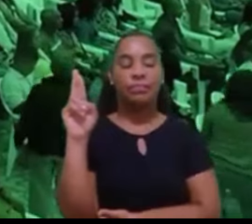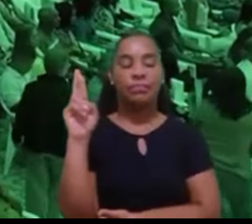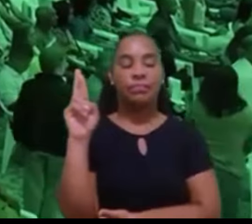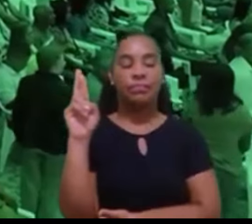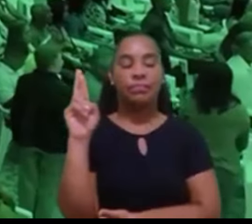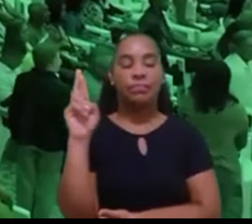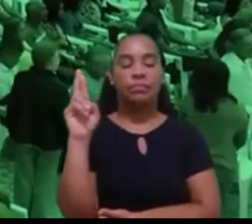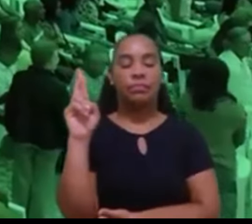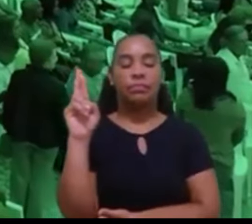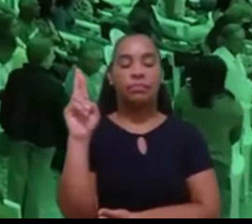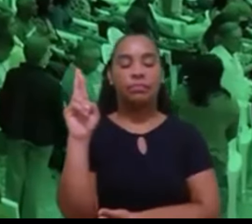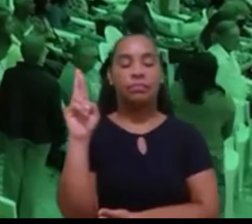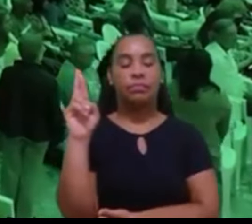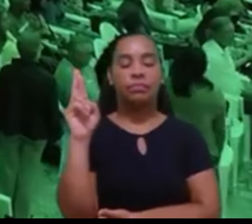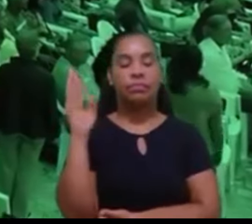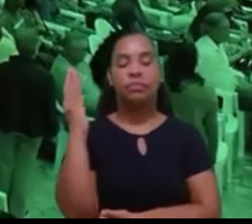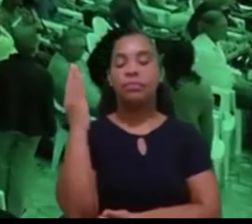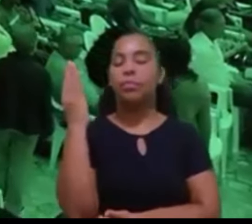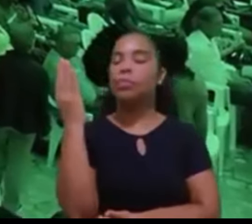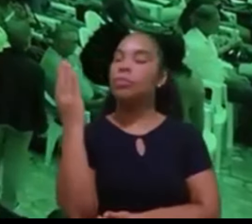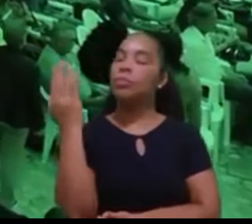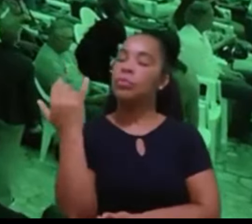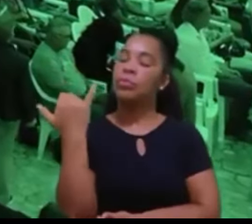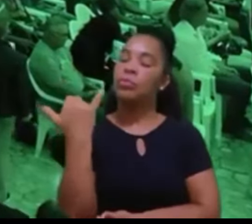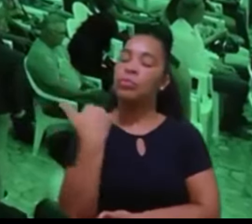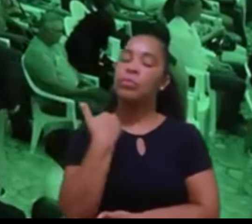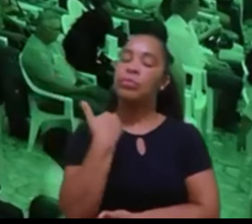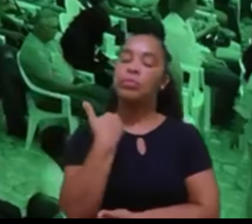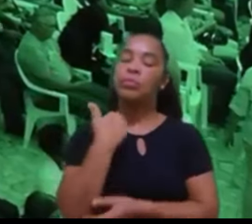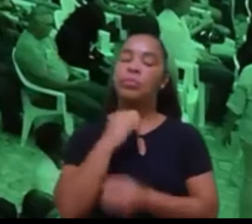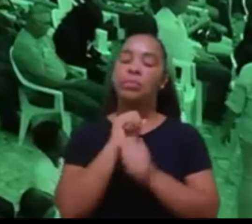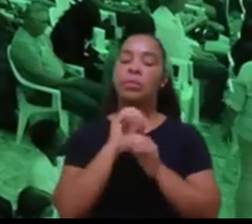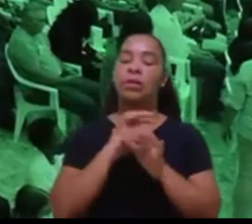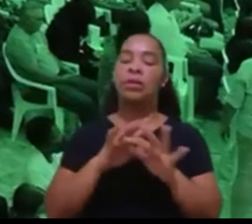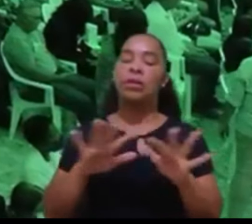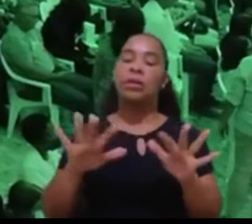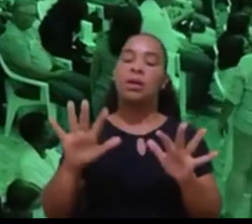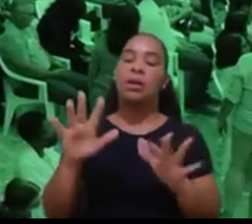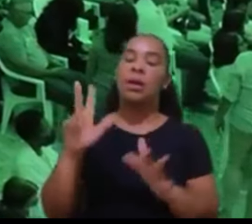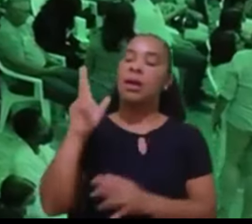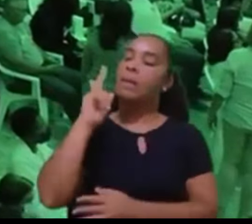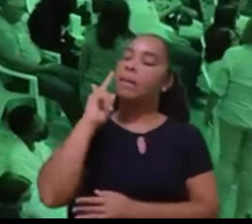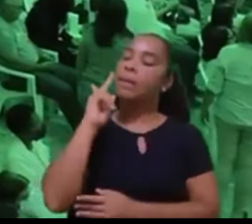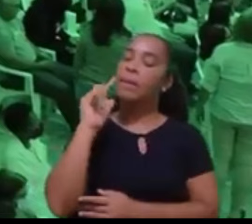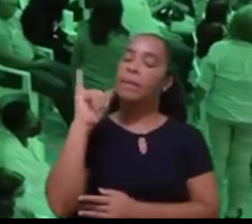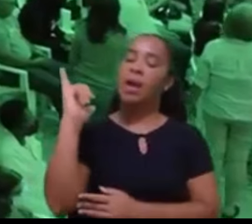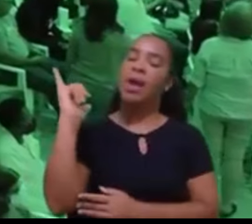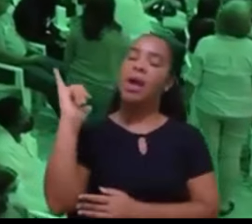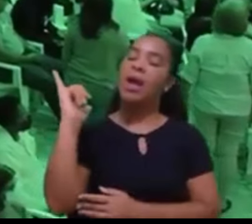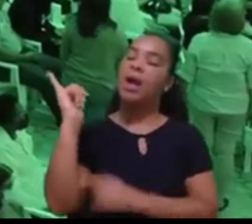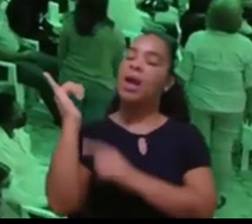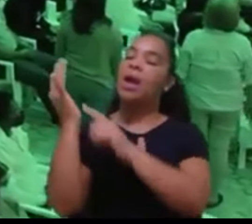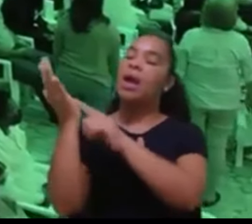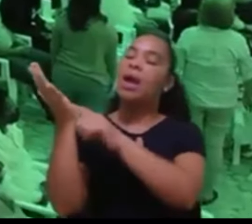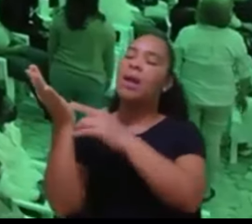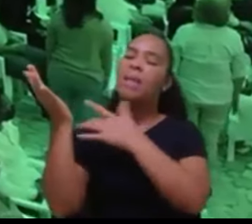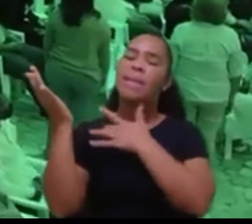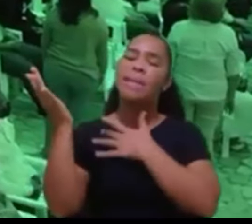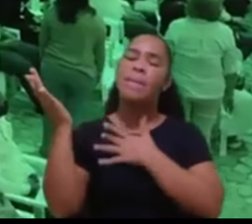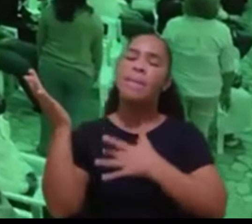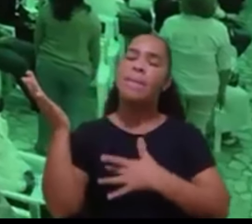Tu disseste que o Pai é feito de misericórdia.